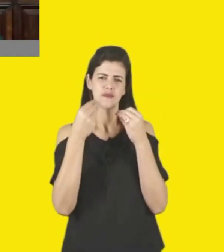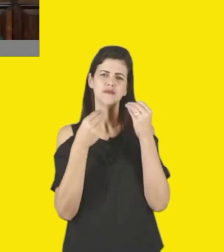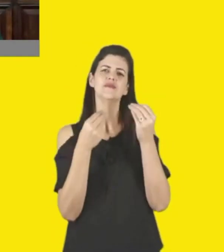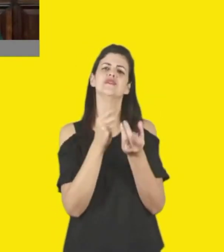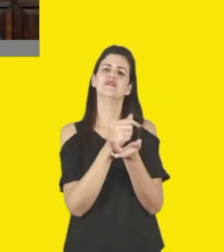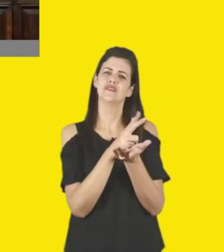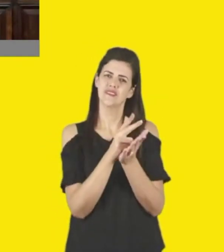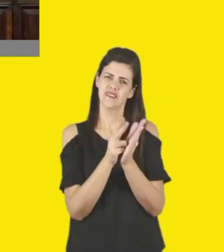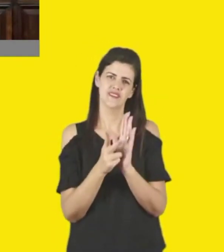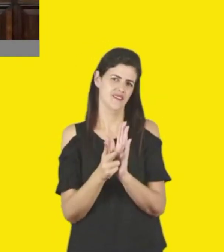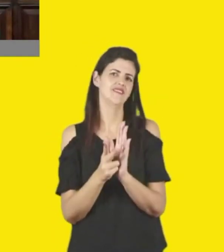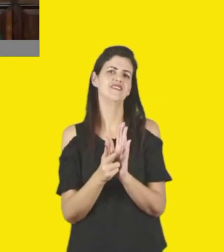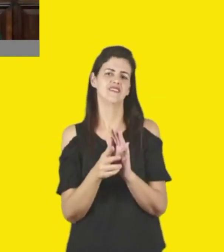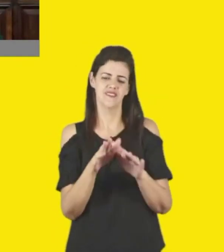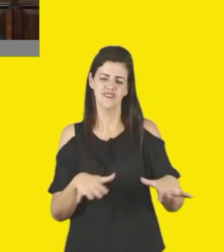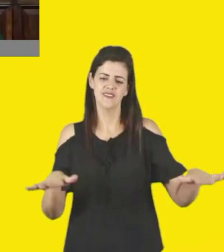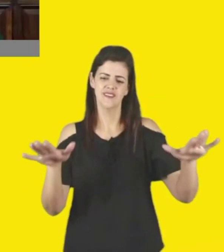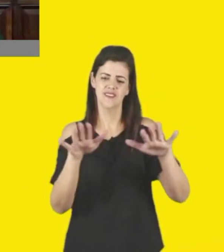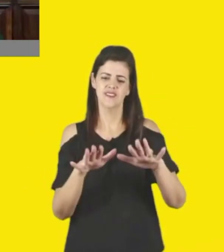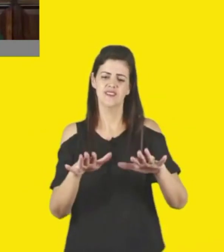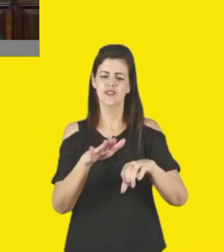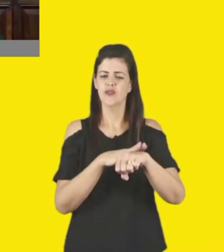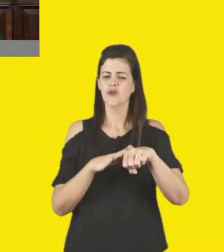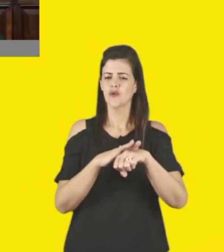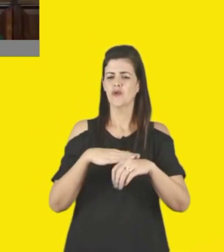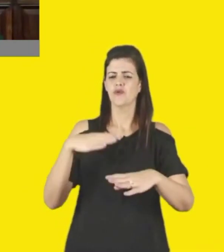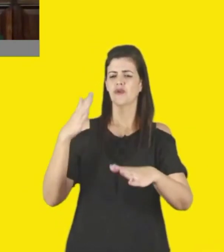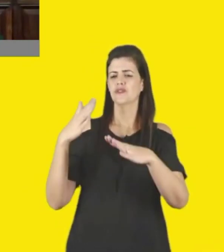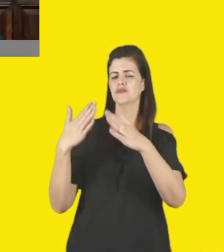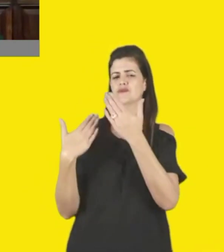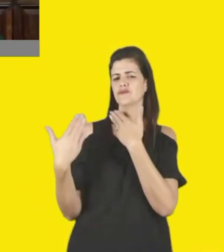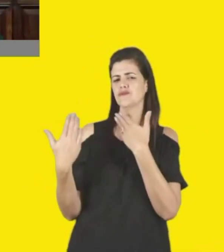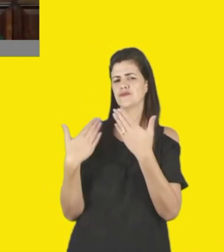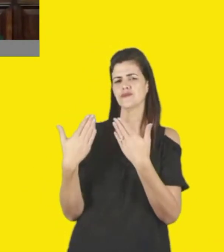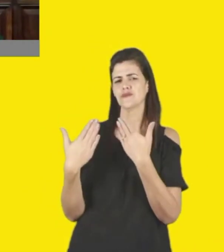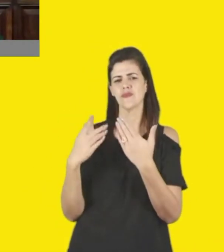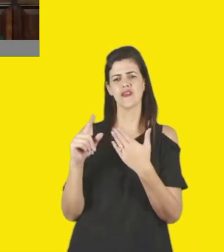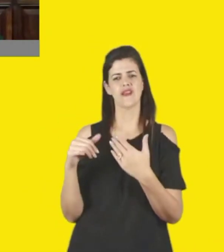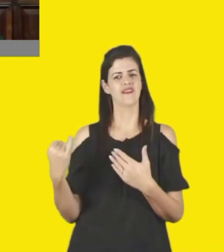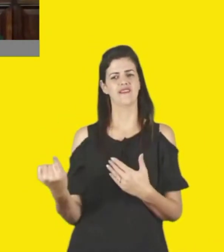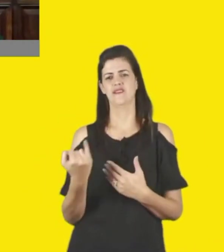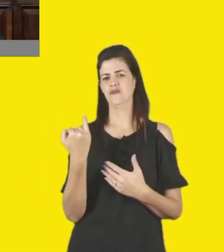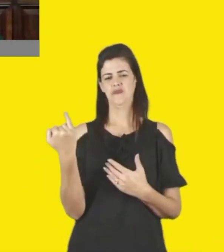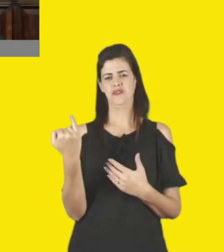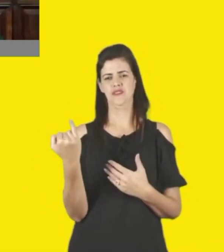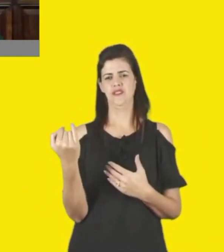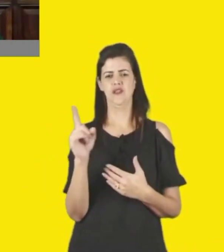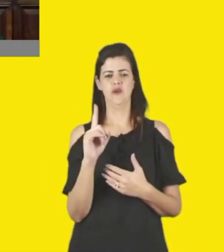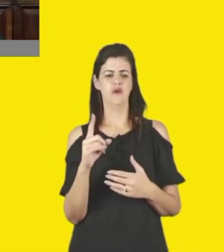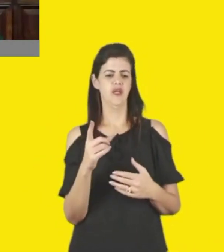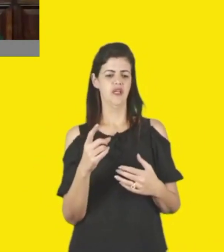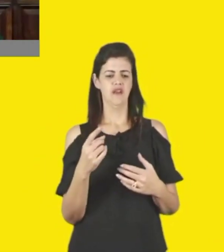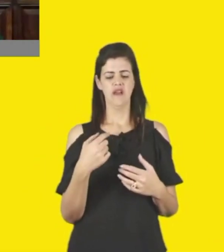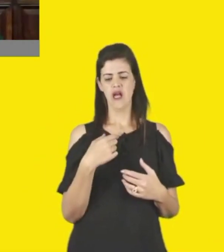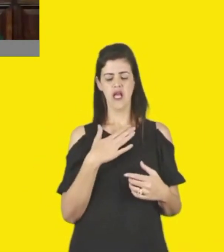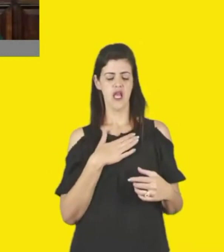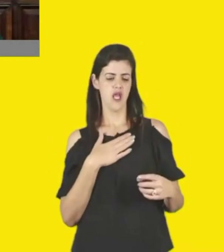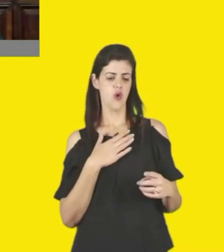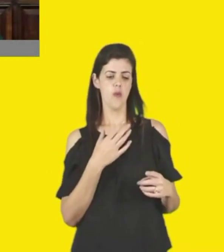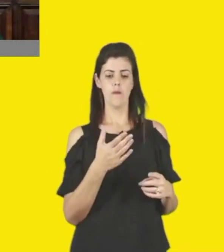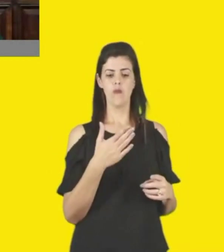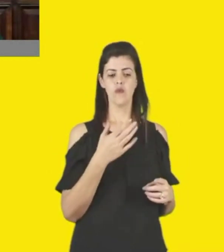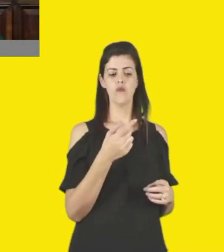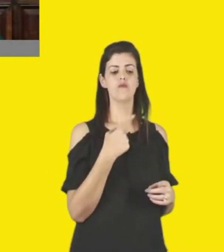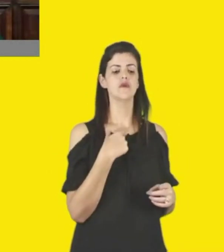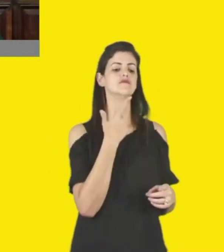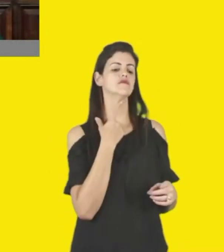municipais, os prefeitos, abraçem isso, para entender que, de fato, não é um lugar que a gente faz sozinho, não acontece sozinho,